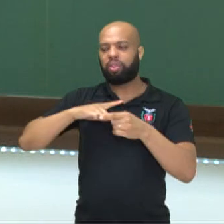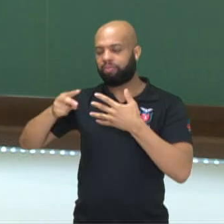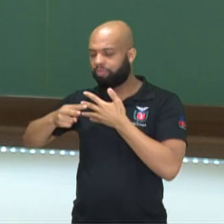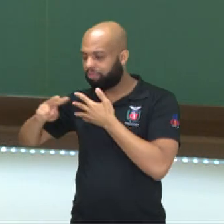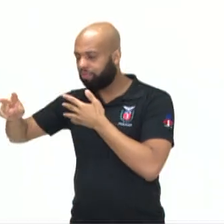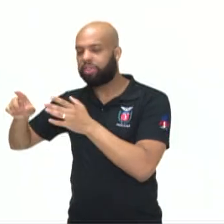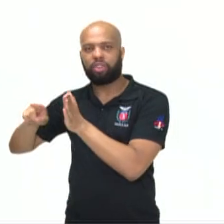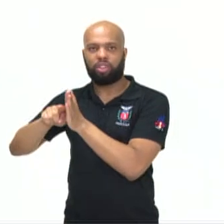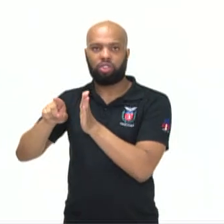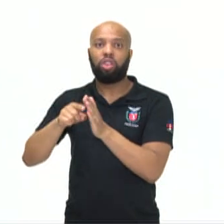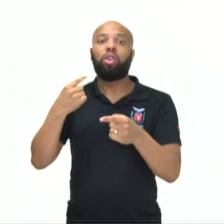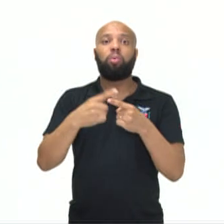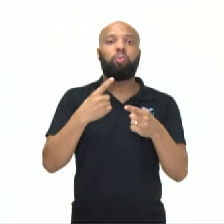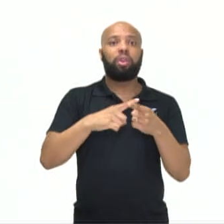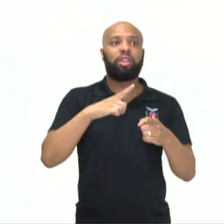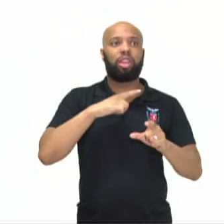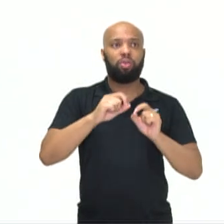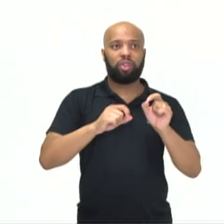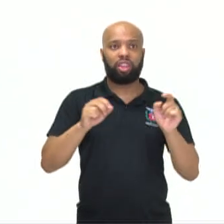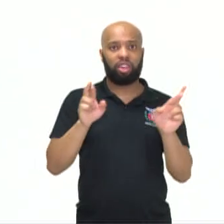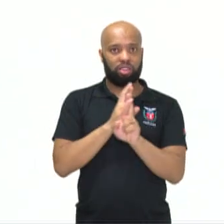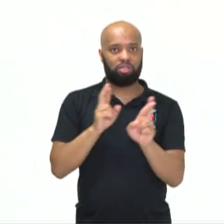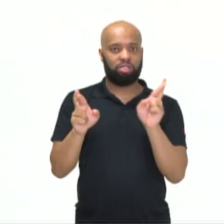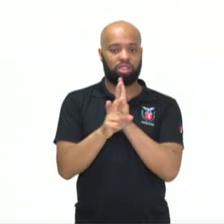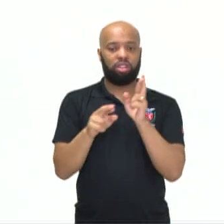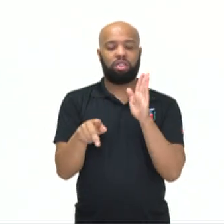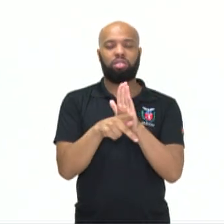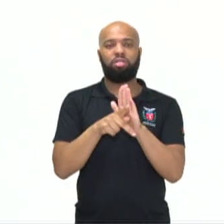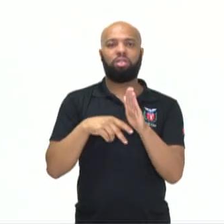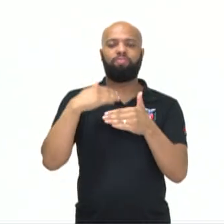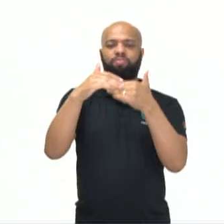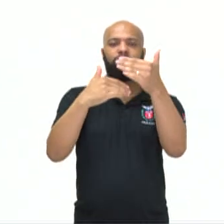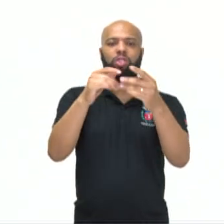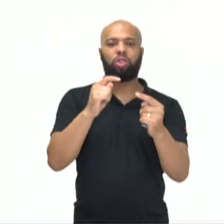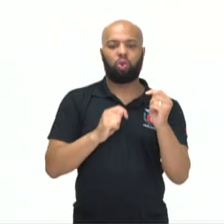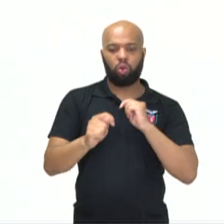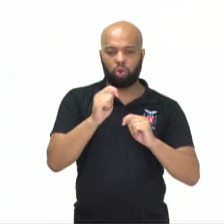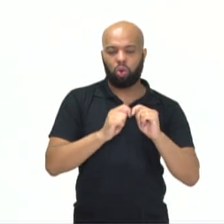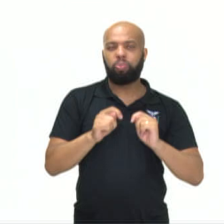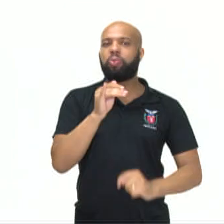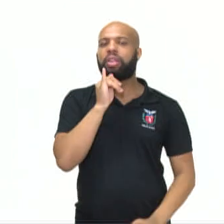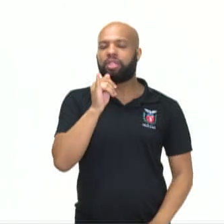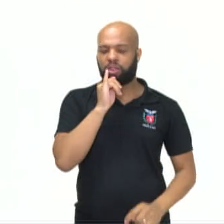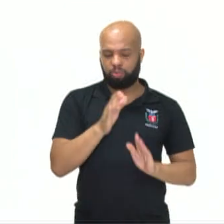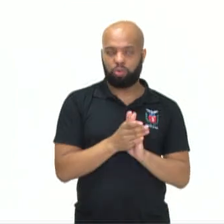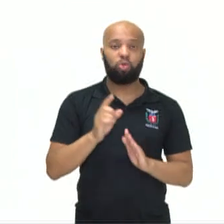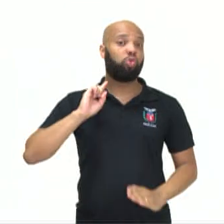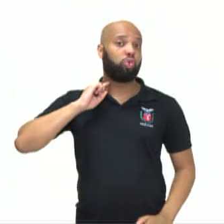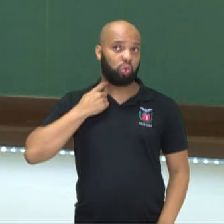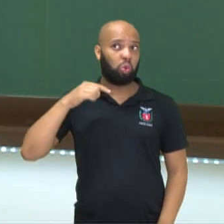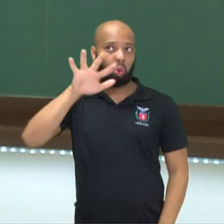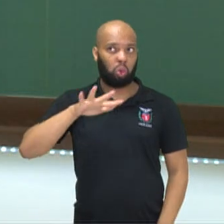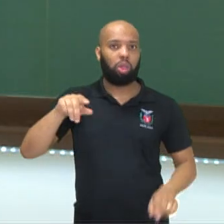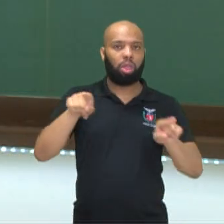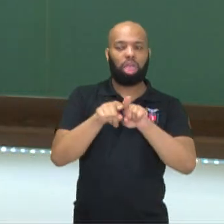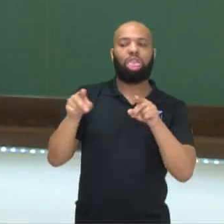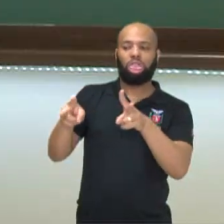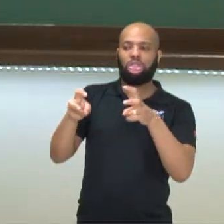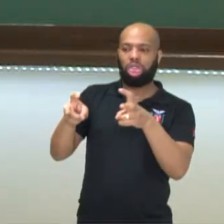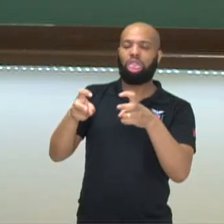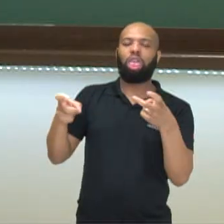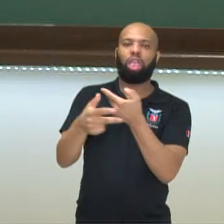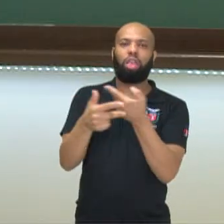desenvolvimento econômico e também ter produtos ali indesejados, como poluição e o consumo dos recursos naturais.